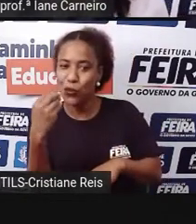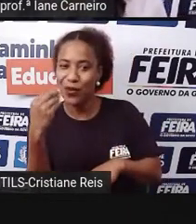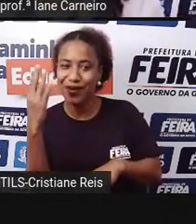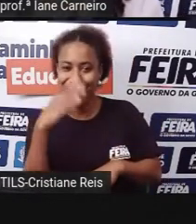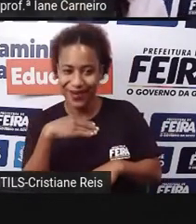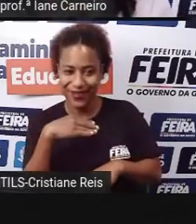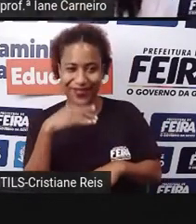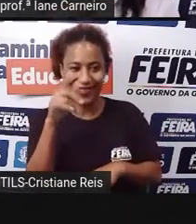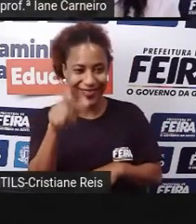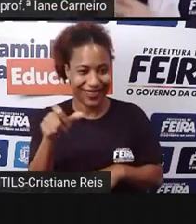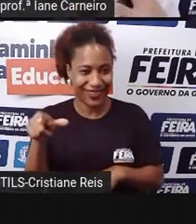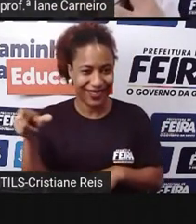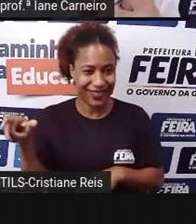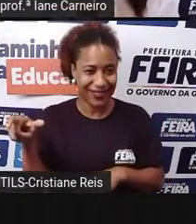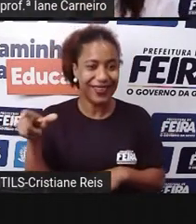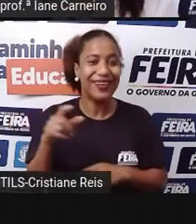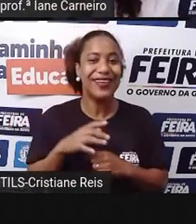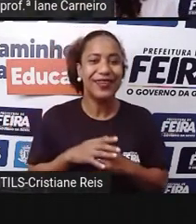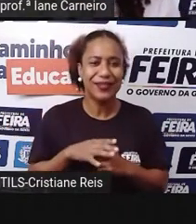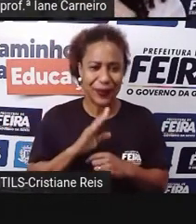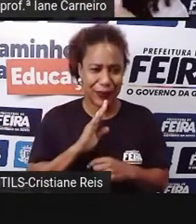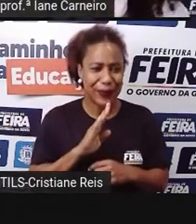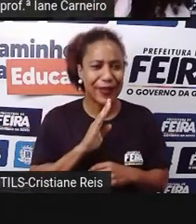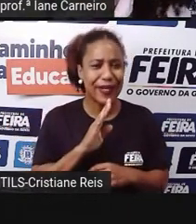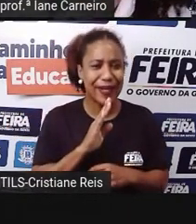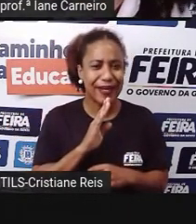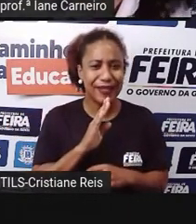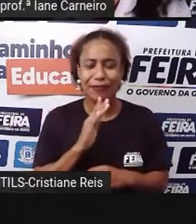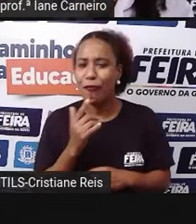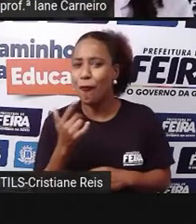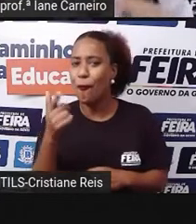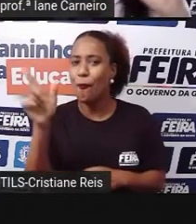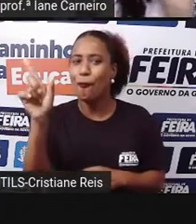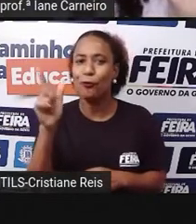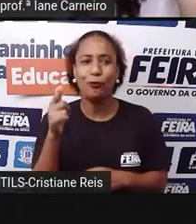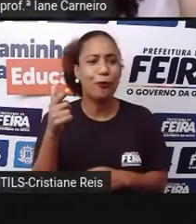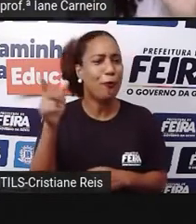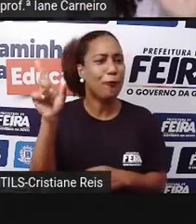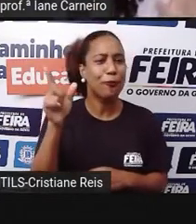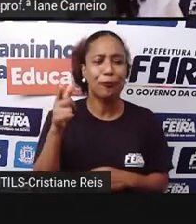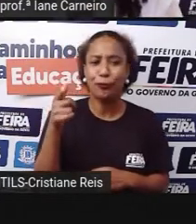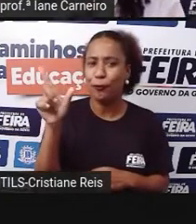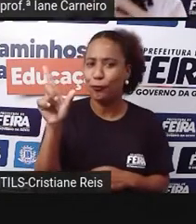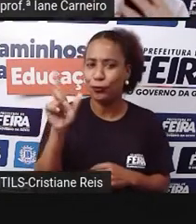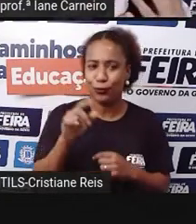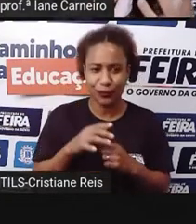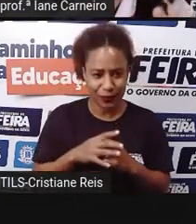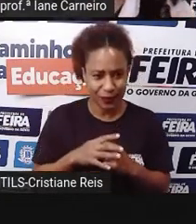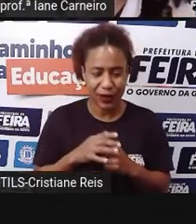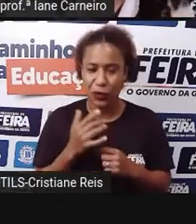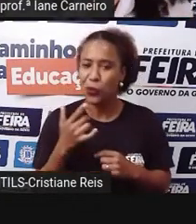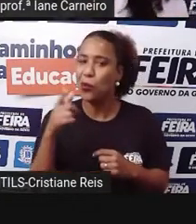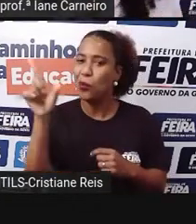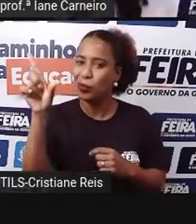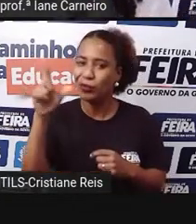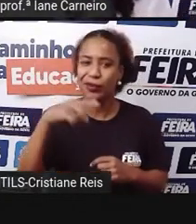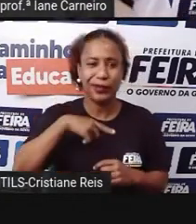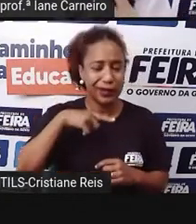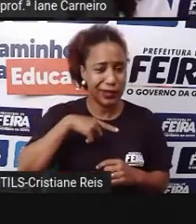queria saber de vocês, se vocês conhecem um outro personagem, ou algum personagem aí de alguma lenda,